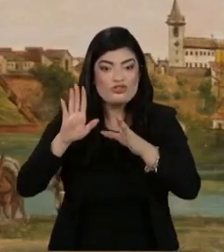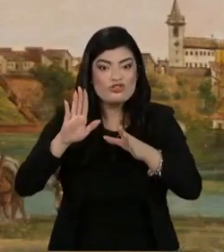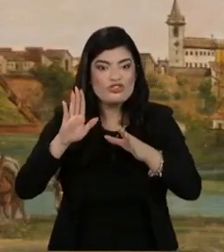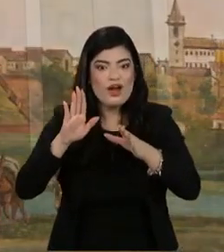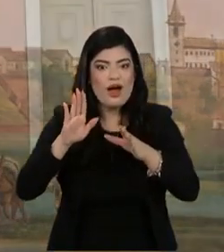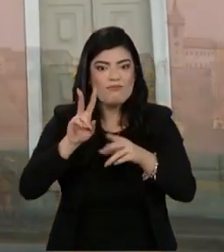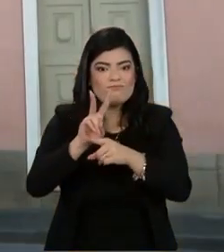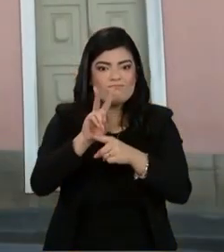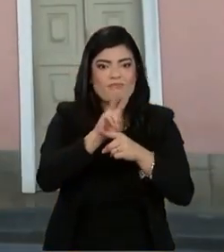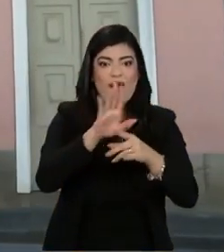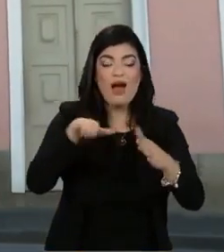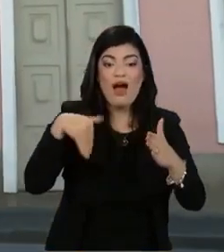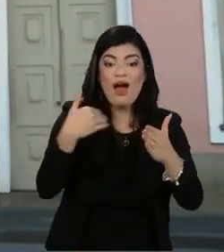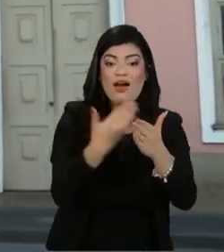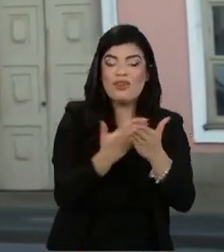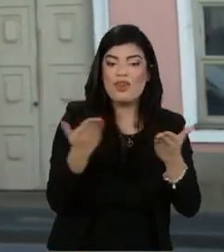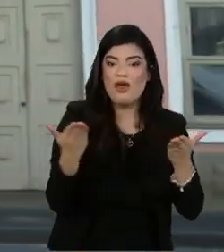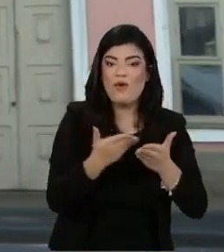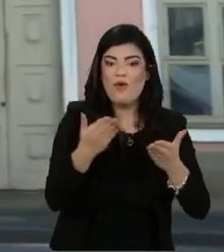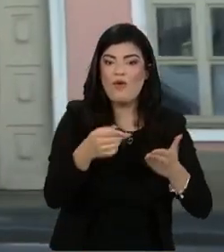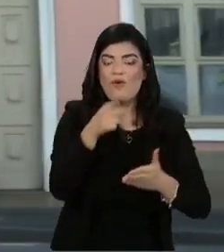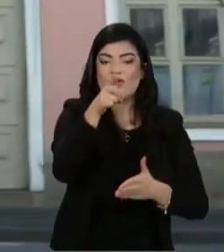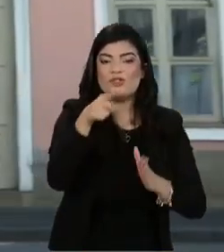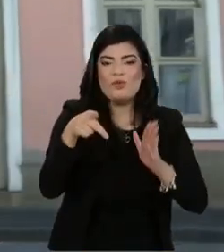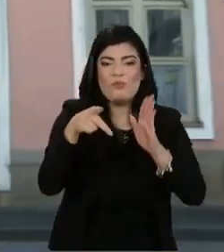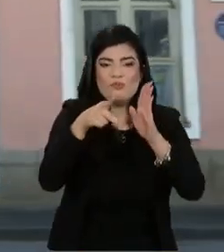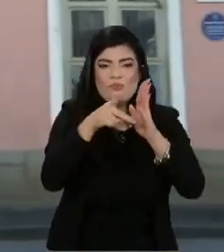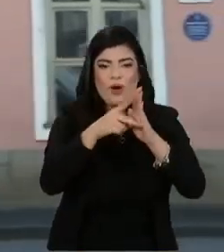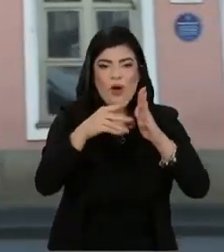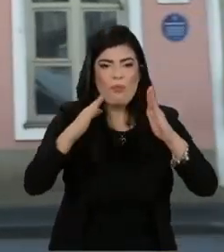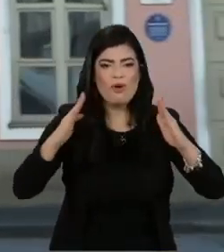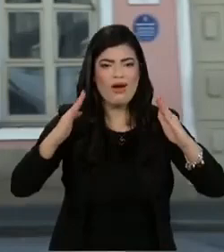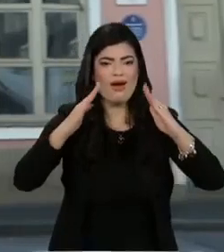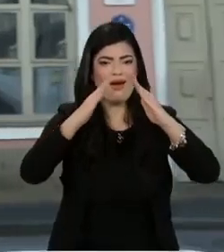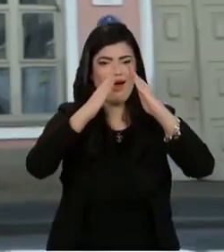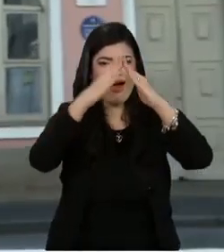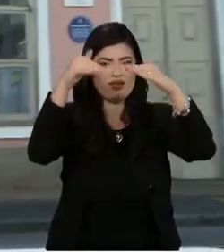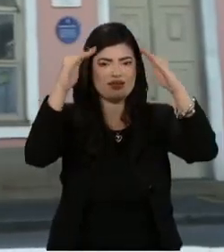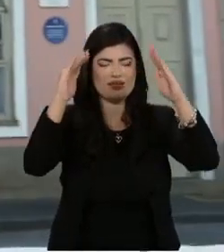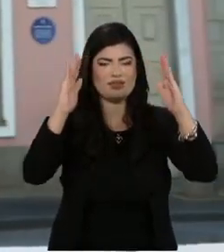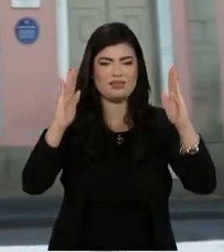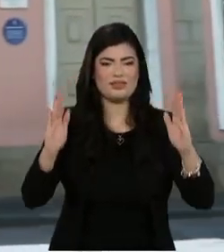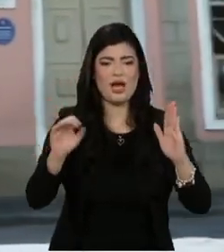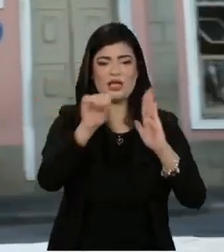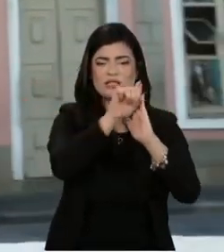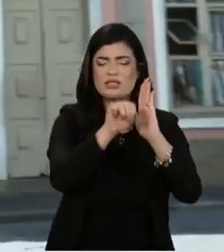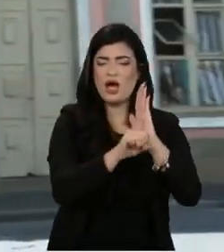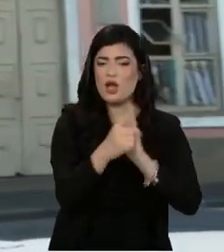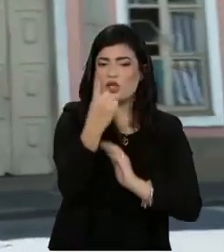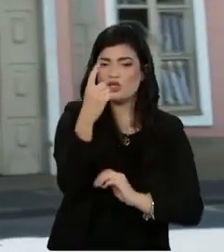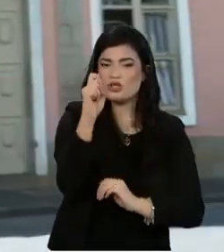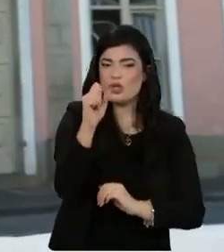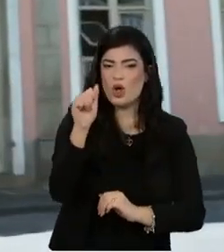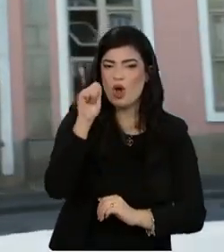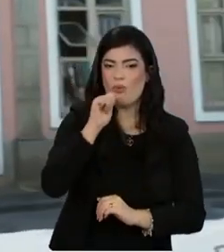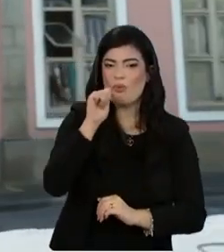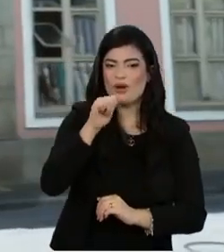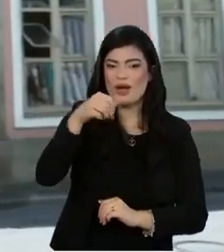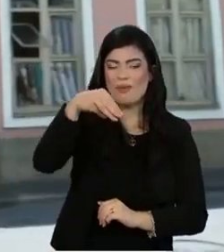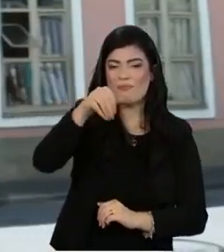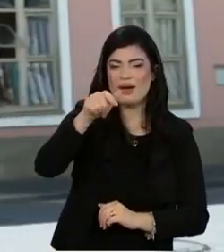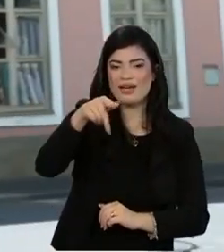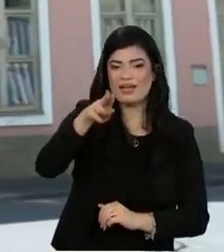hoje. É o caso do Solar da Marquesa. Nesta casa do século XVIII, morou a Marquesa de Santos,